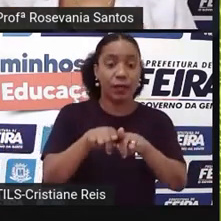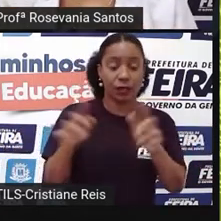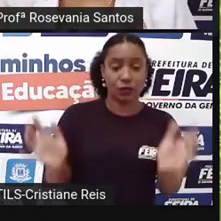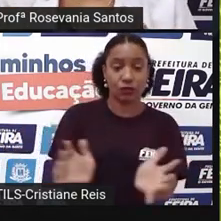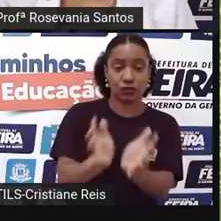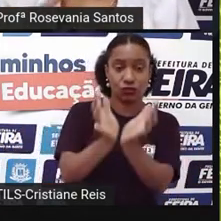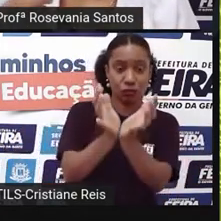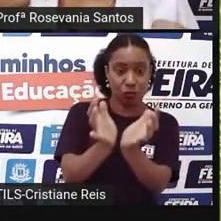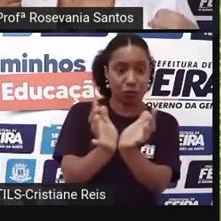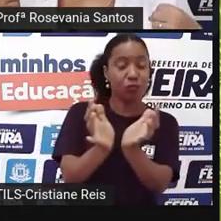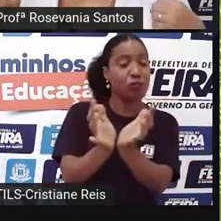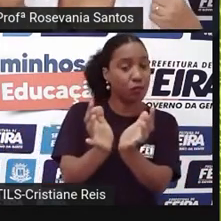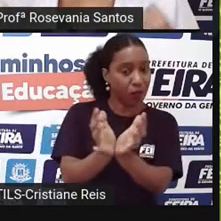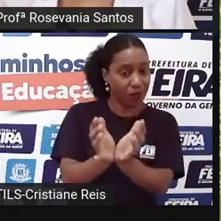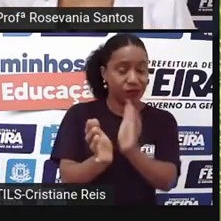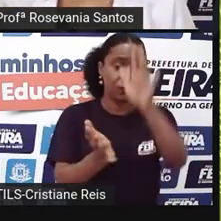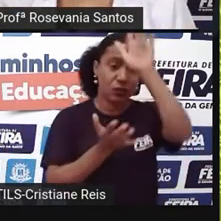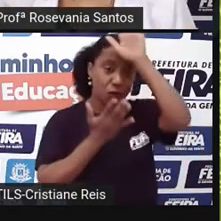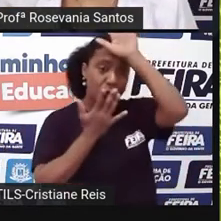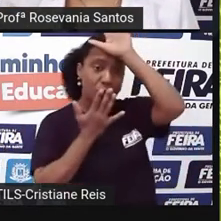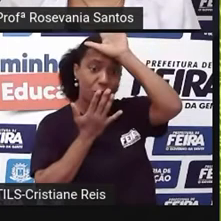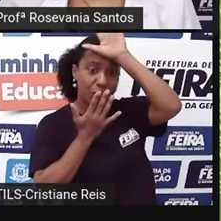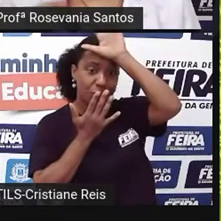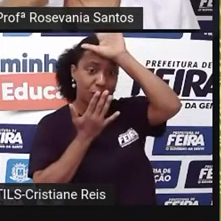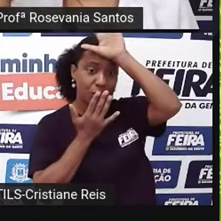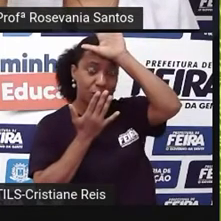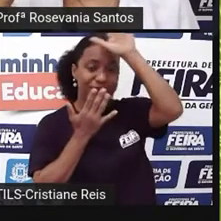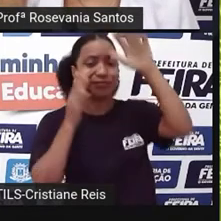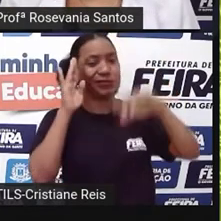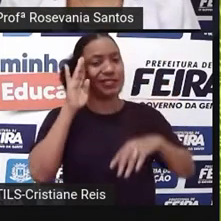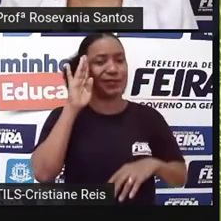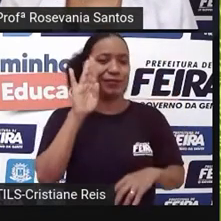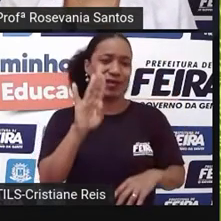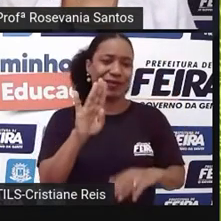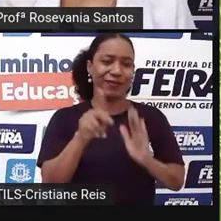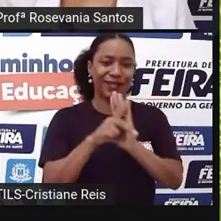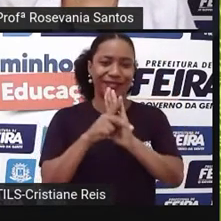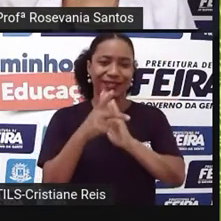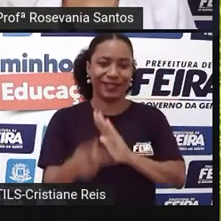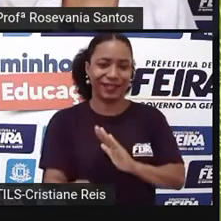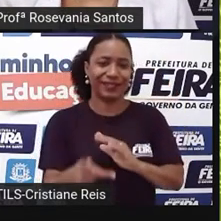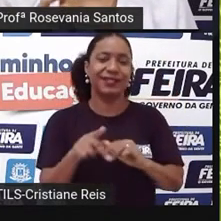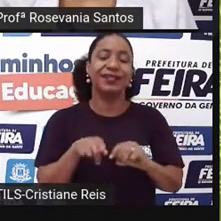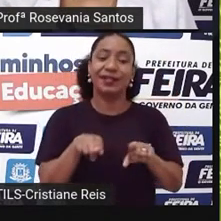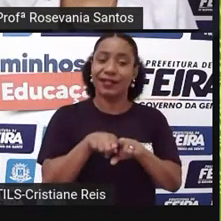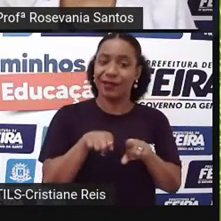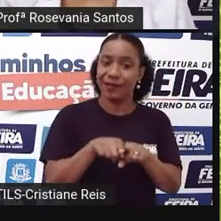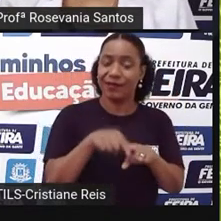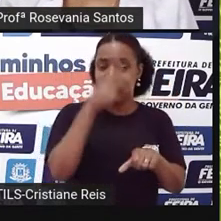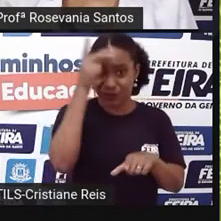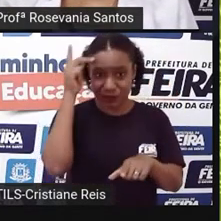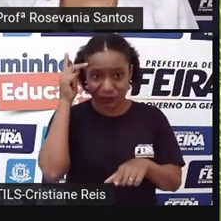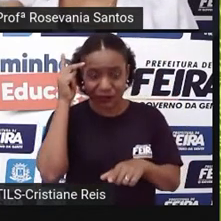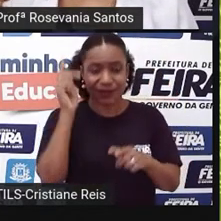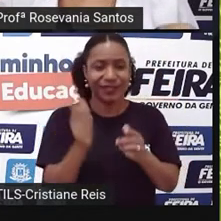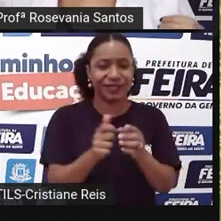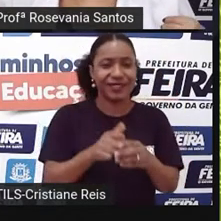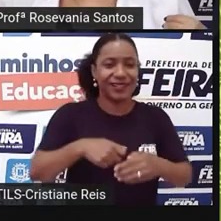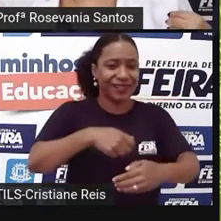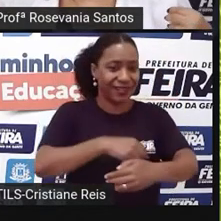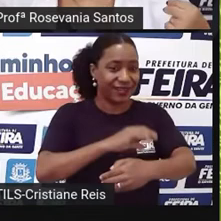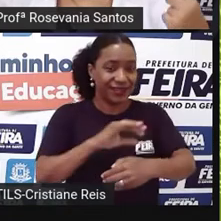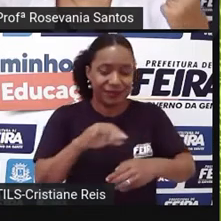os povos indígenas, principalmente, os catadores de sementes que tem aí, né,